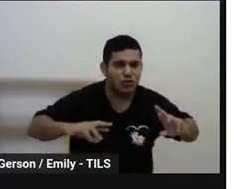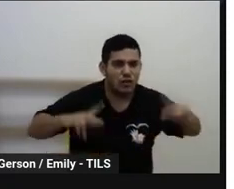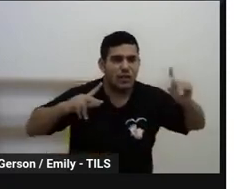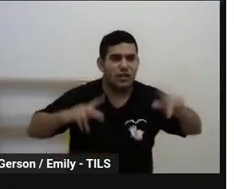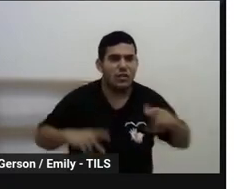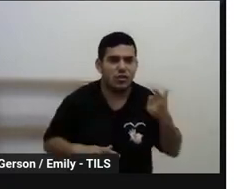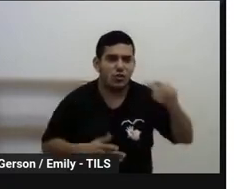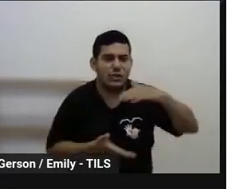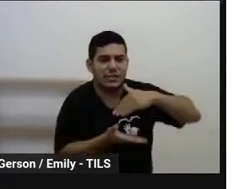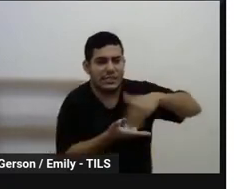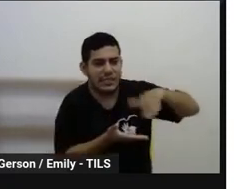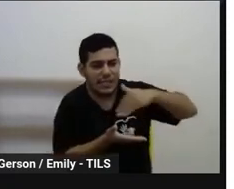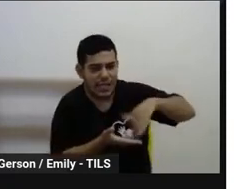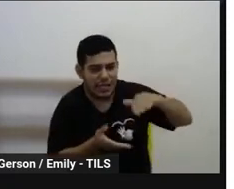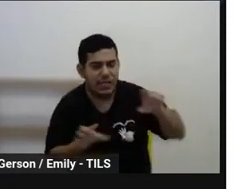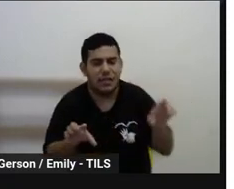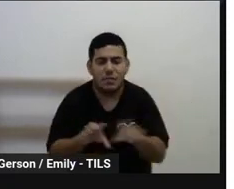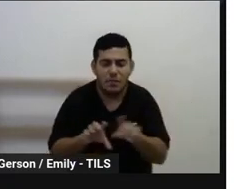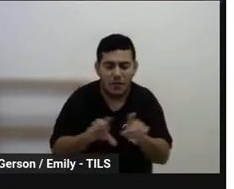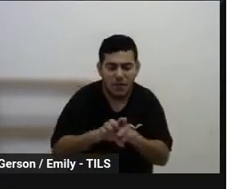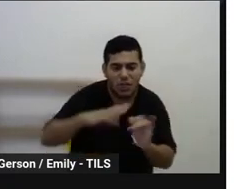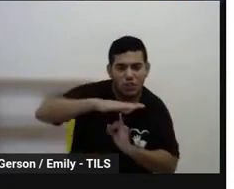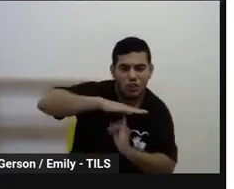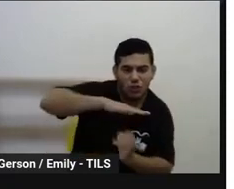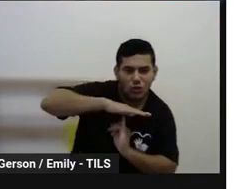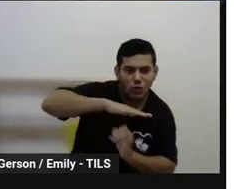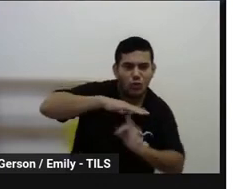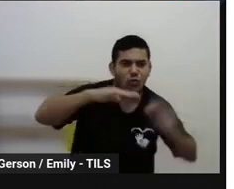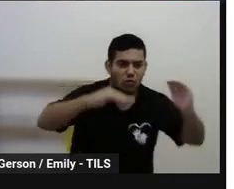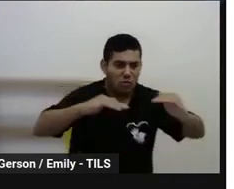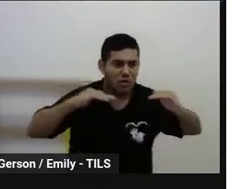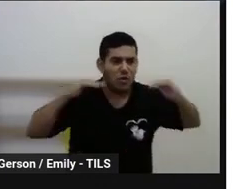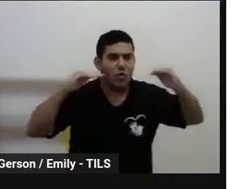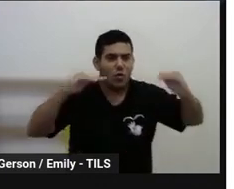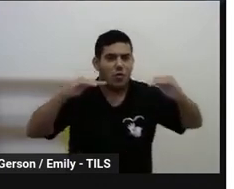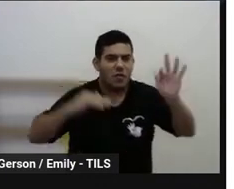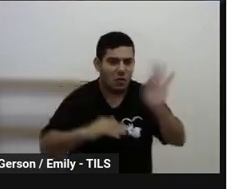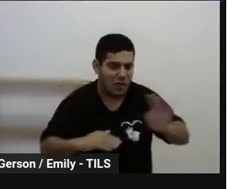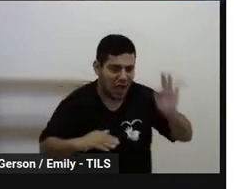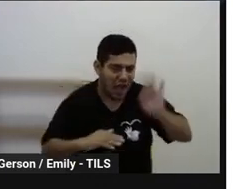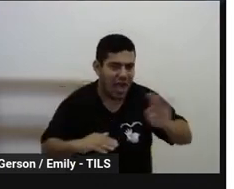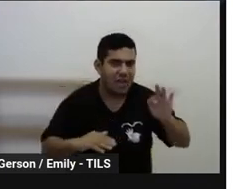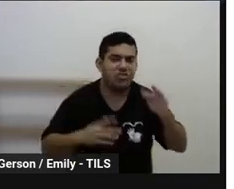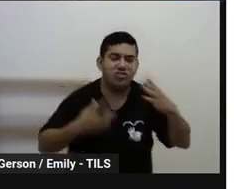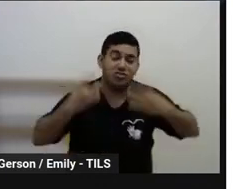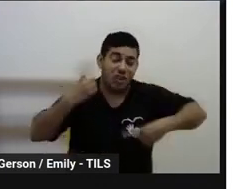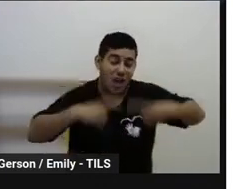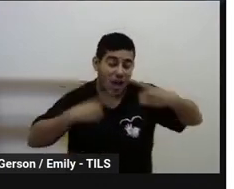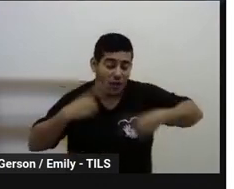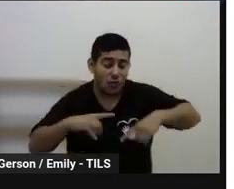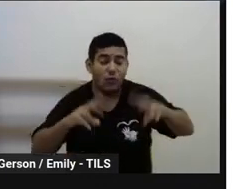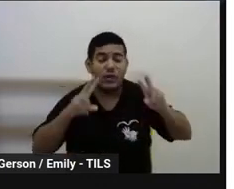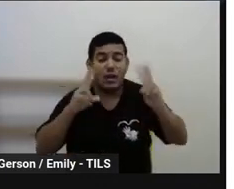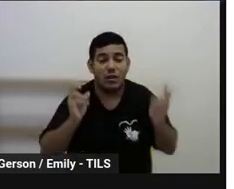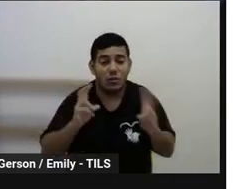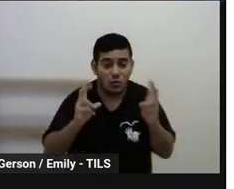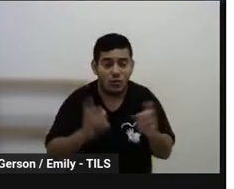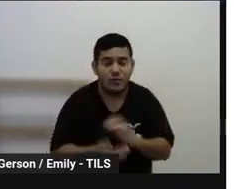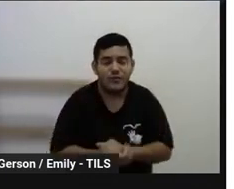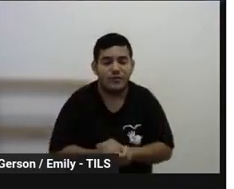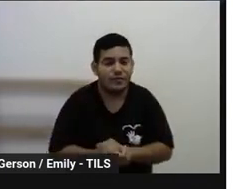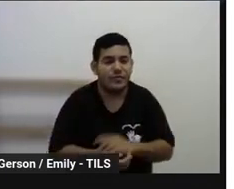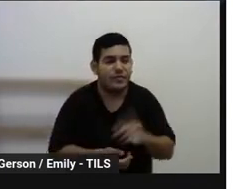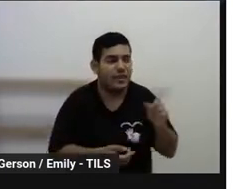secretarias, de alguns institutos de ensino superior, né, e pessoas que dialoguem com essa temática, então,